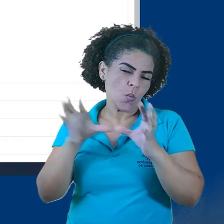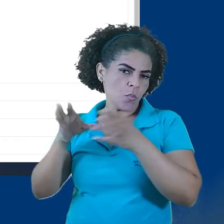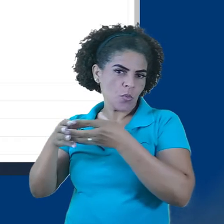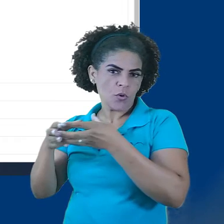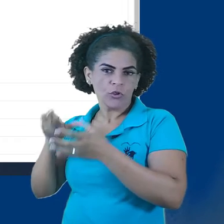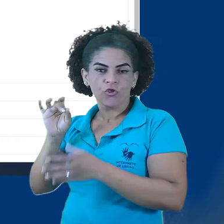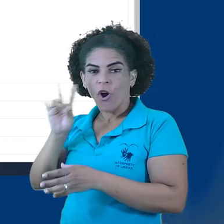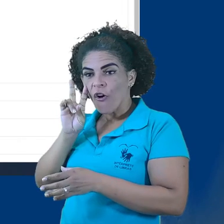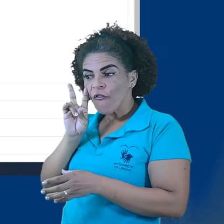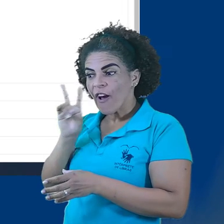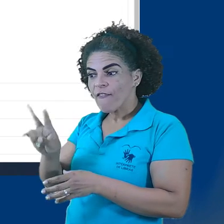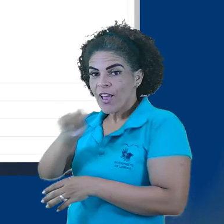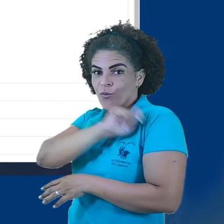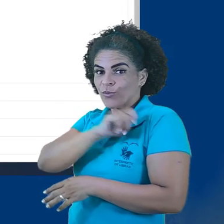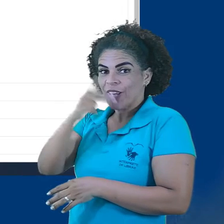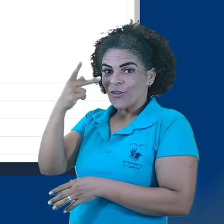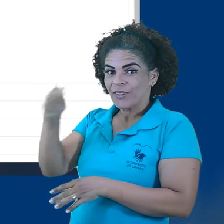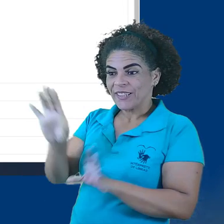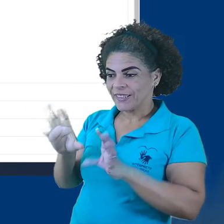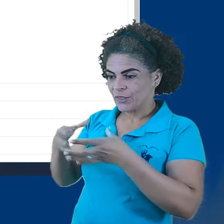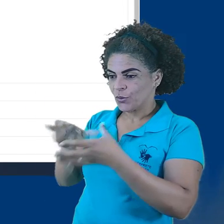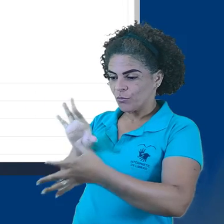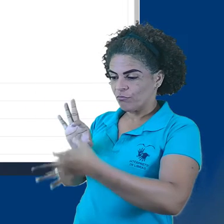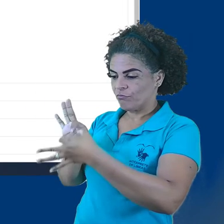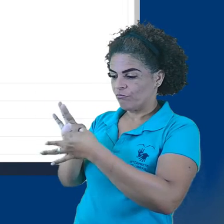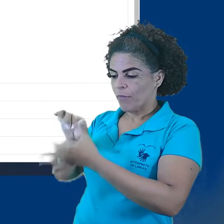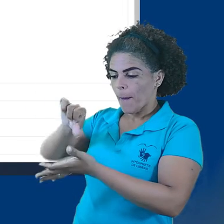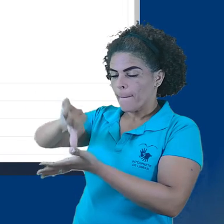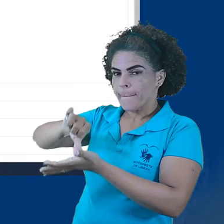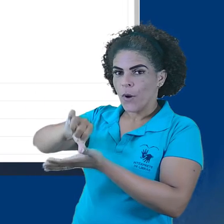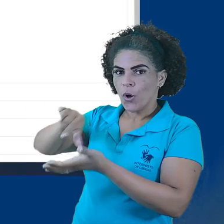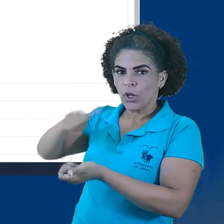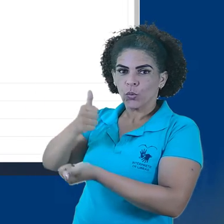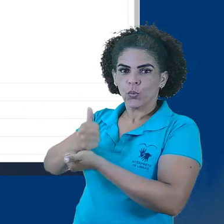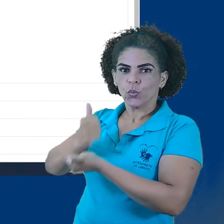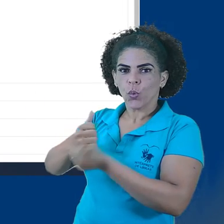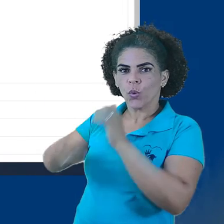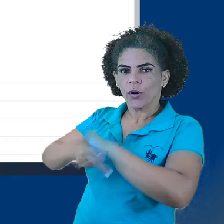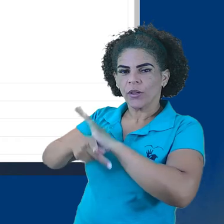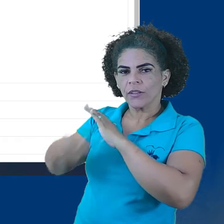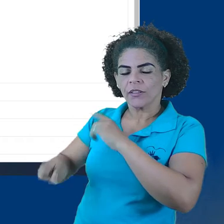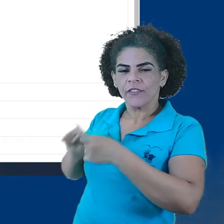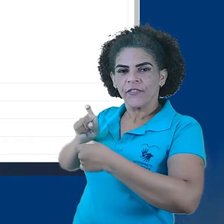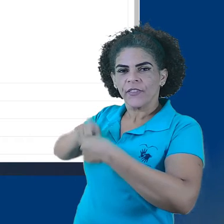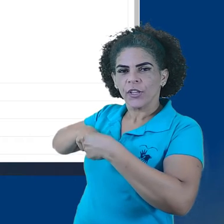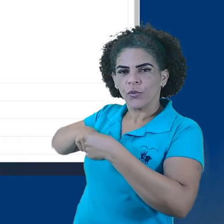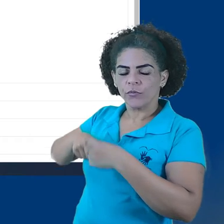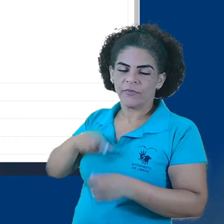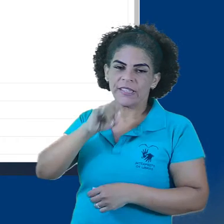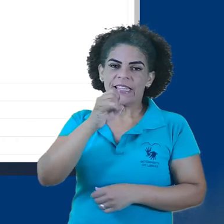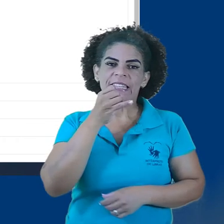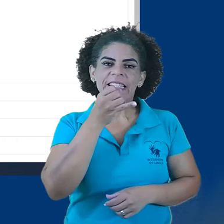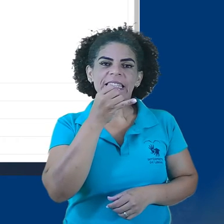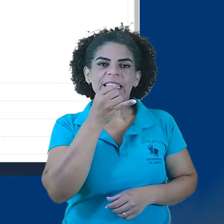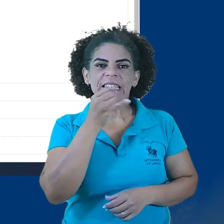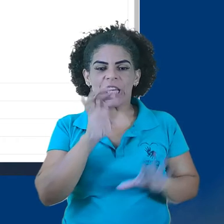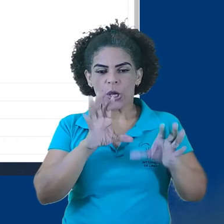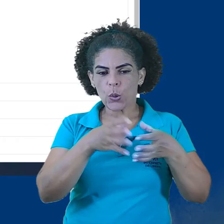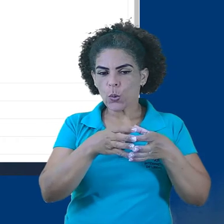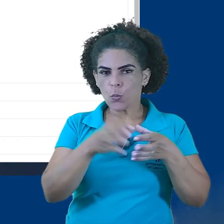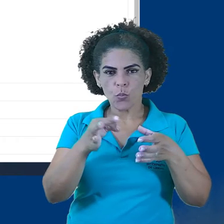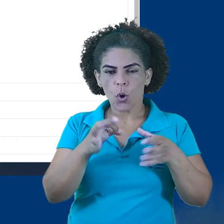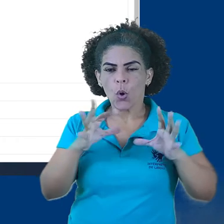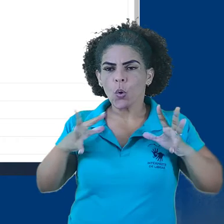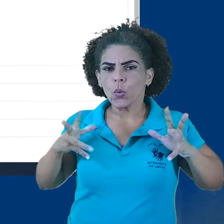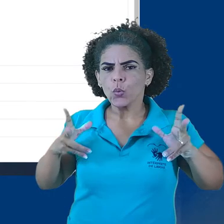determinado polo, no caso do grupo, só vão poder ver os alunos do mesmo polo ao qual eles